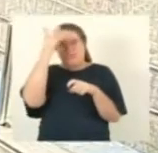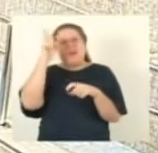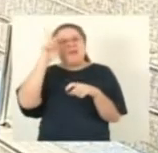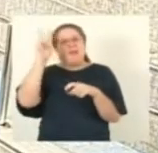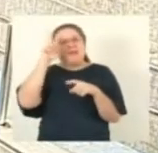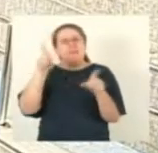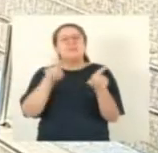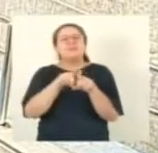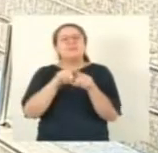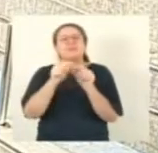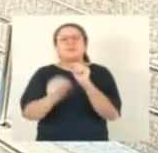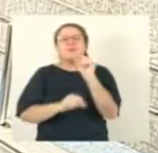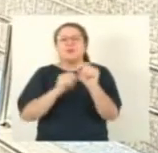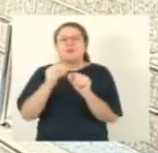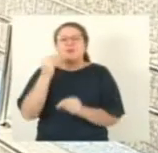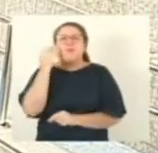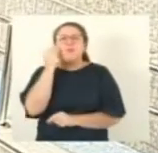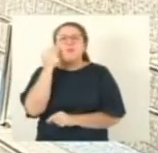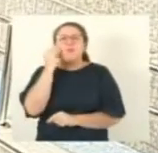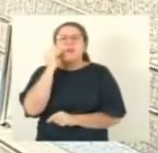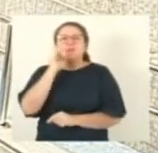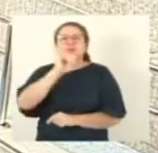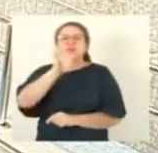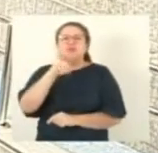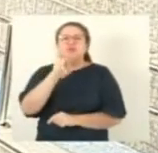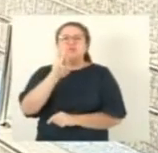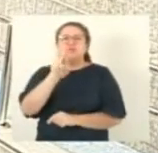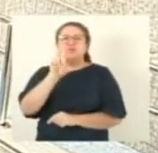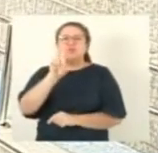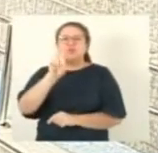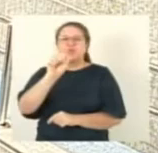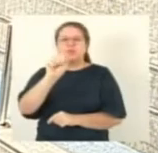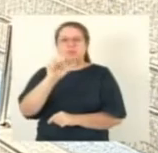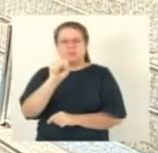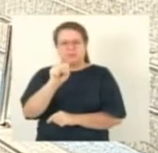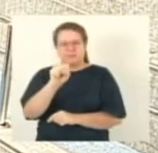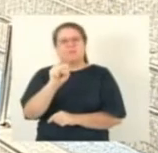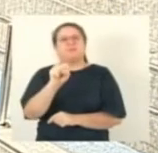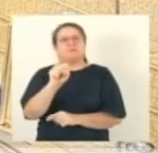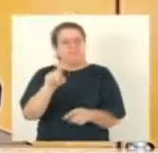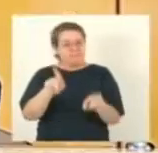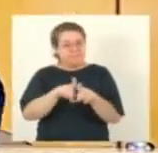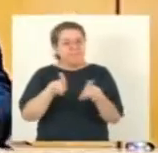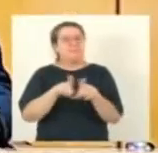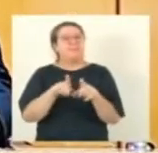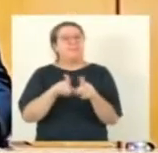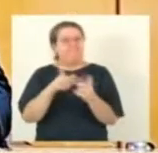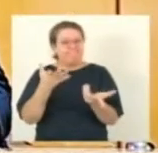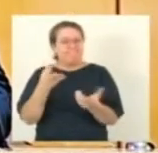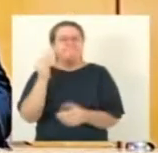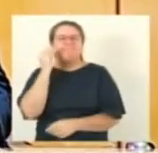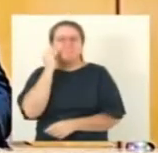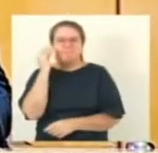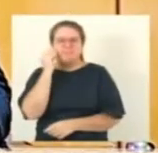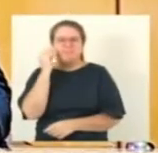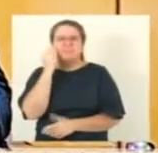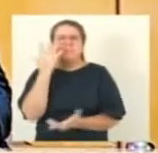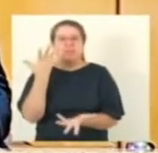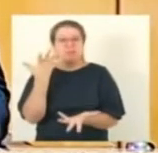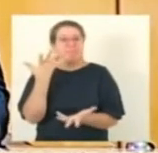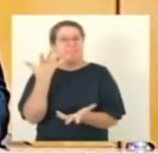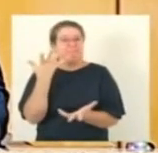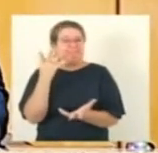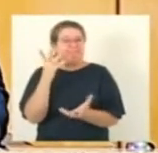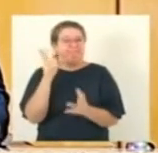sexta-feira o beijo do Judas puxa vida esse é um beijo não o beijo do Judas não